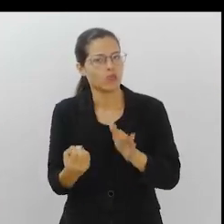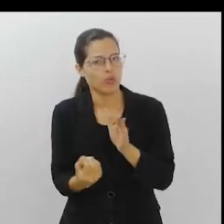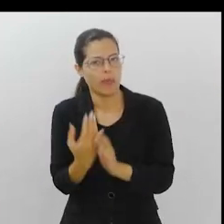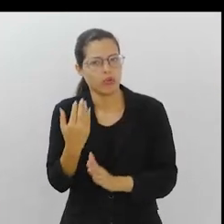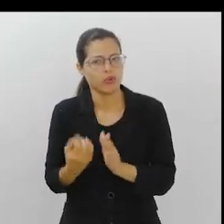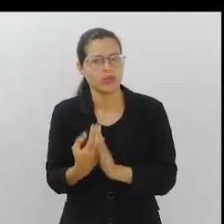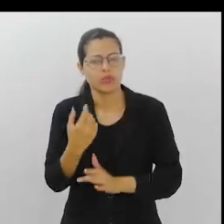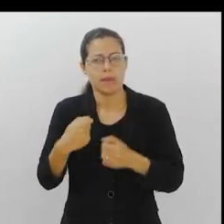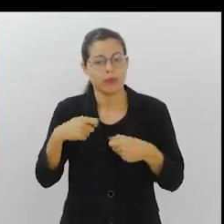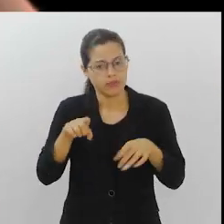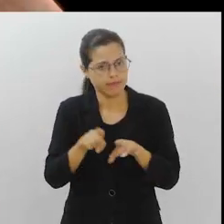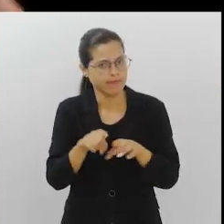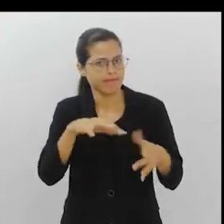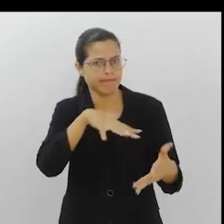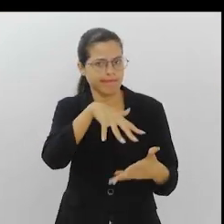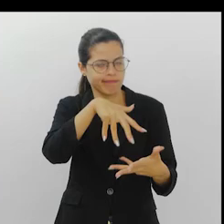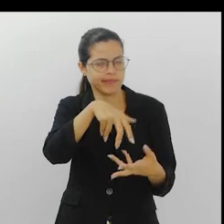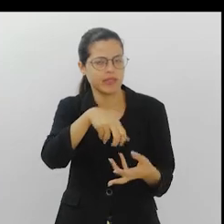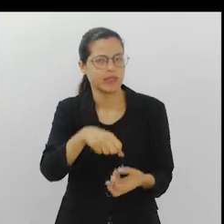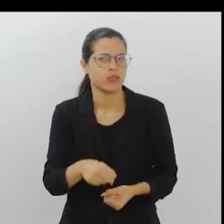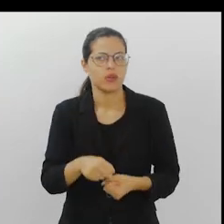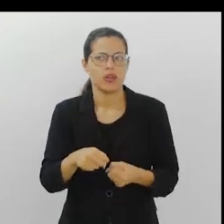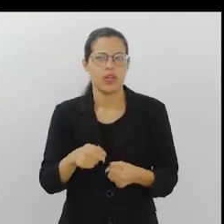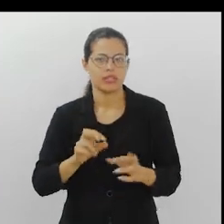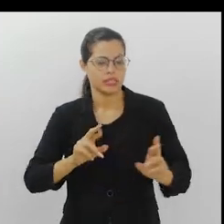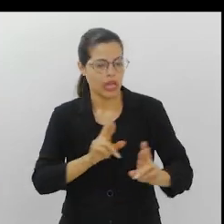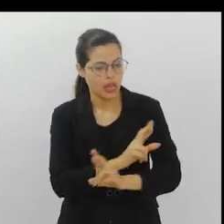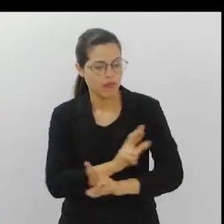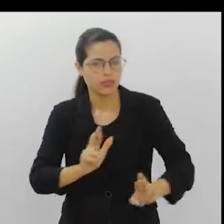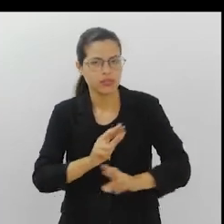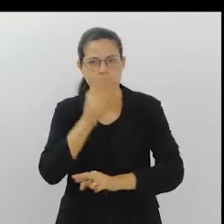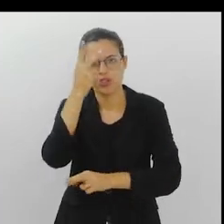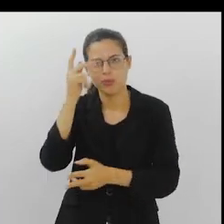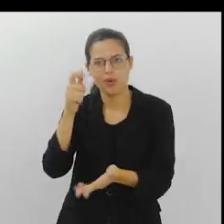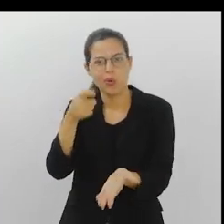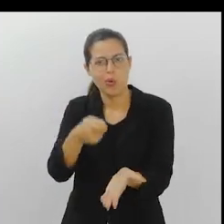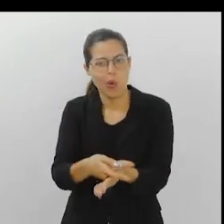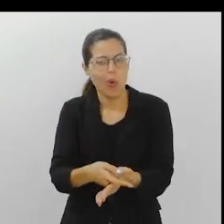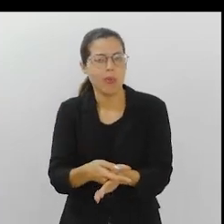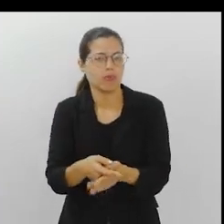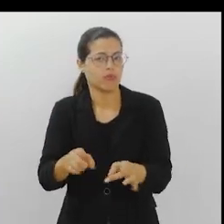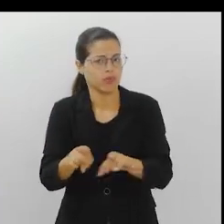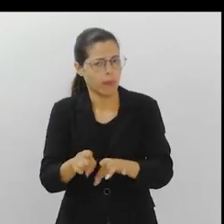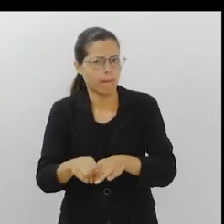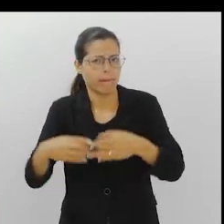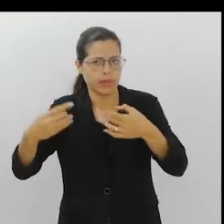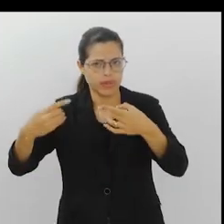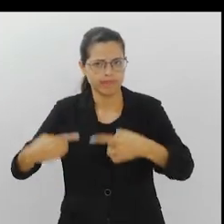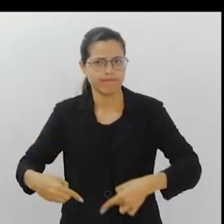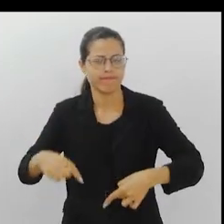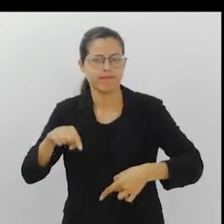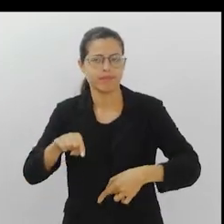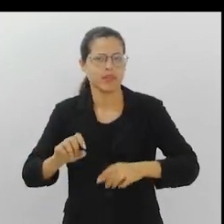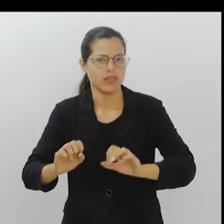também tem que ser sustentável, a relação com o mercado consumidor. São desafios que elas também enfrentam, apesar de serem